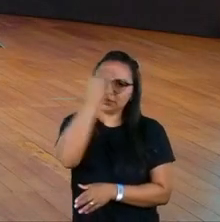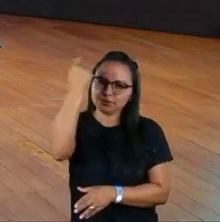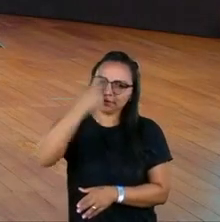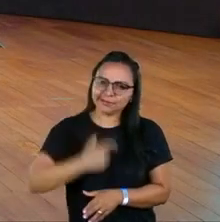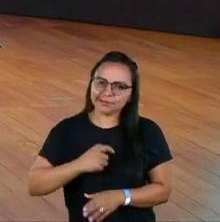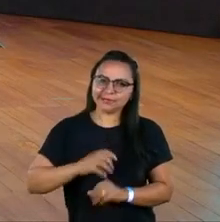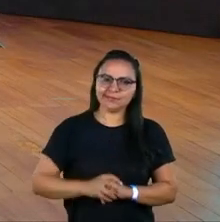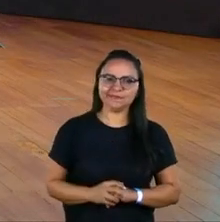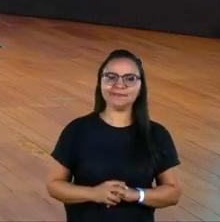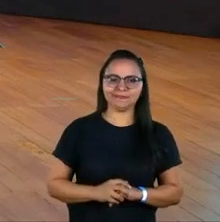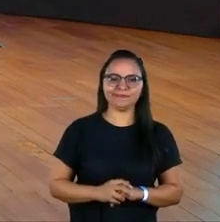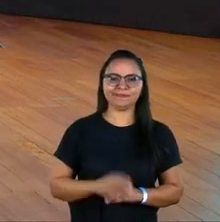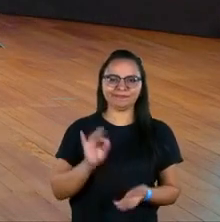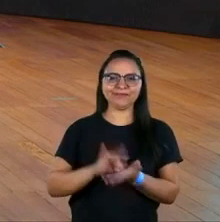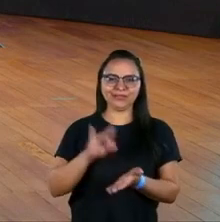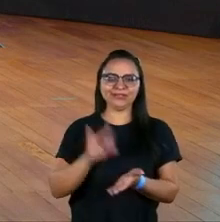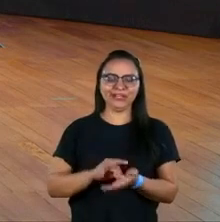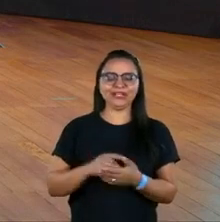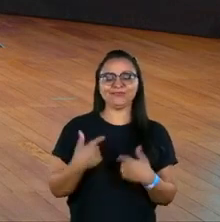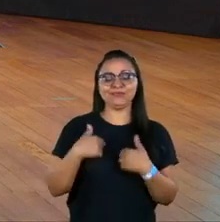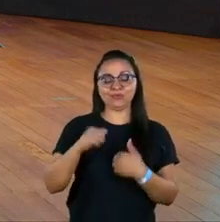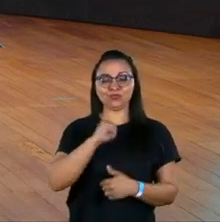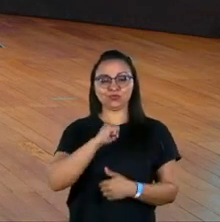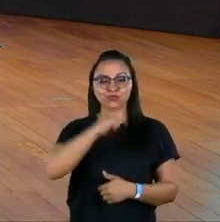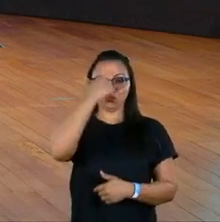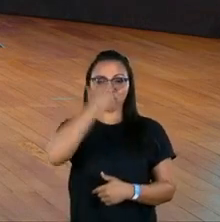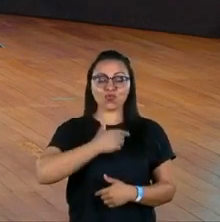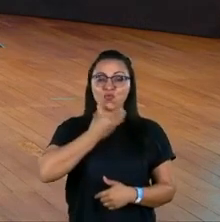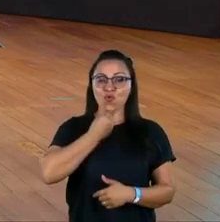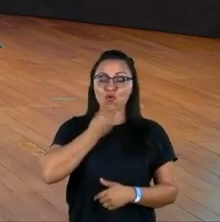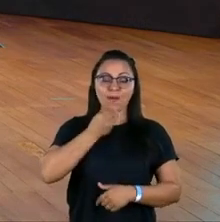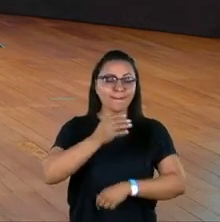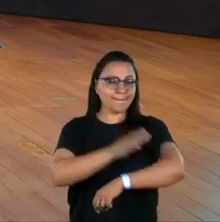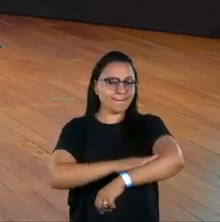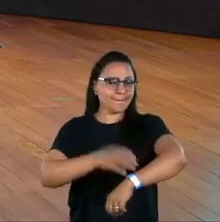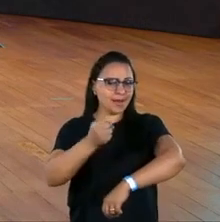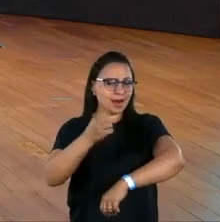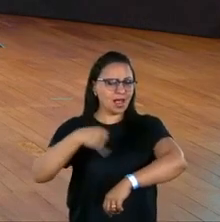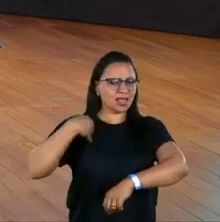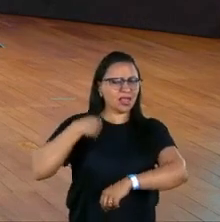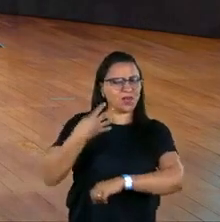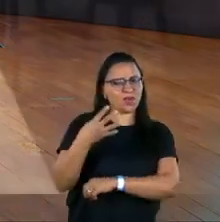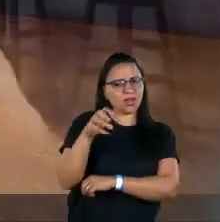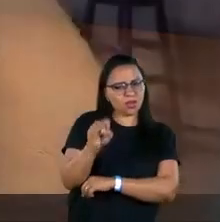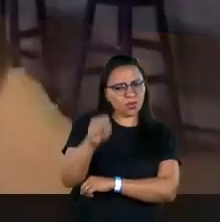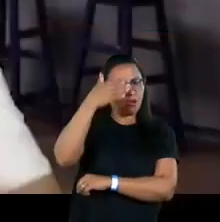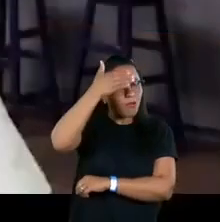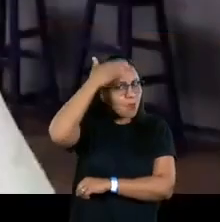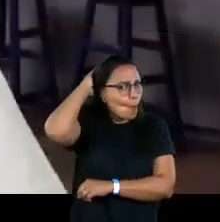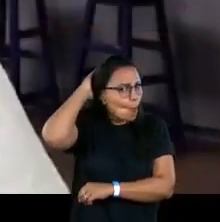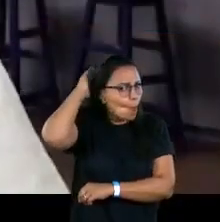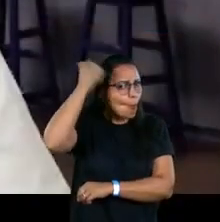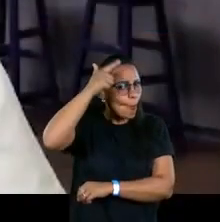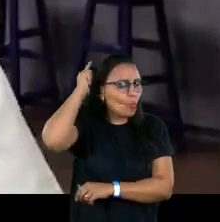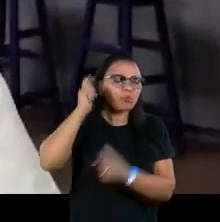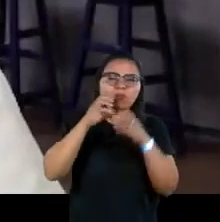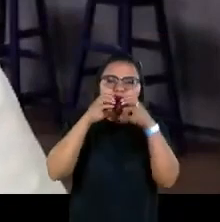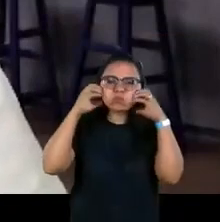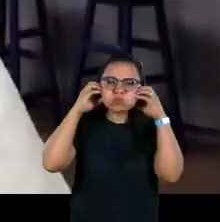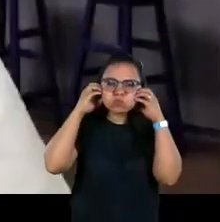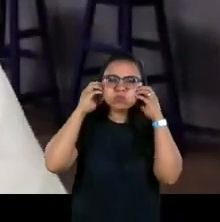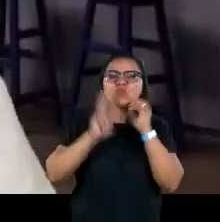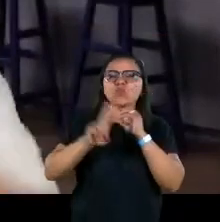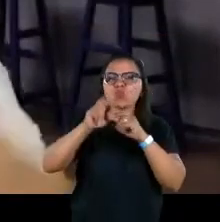disso. esqueci disso. Bom, vamos lá. Eu sou um homem branco de 48 anos, careca, de barba,